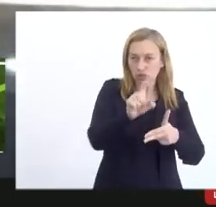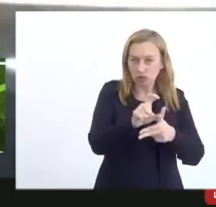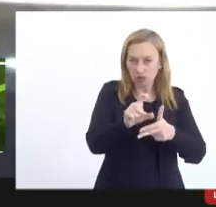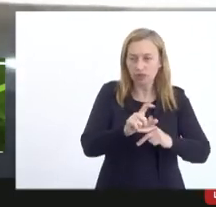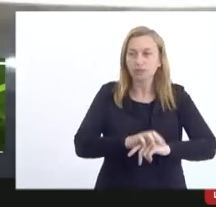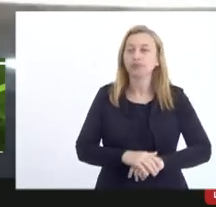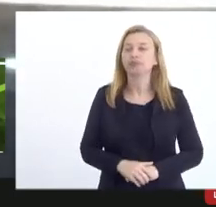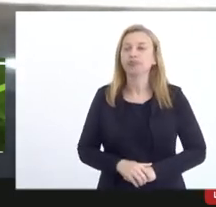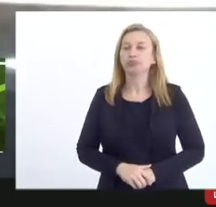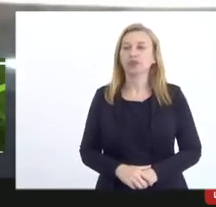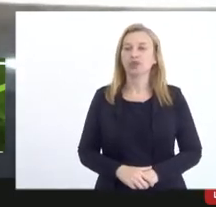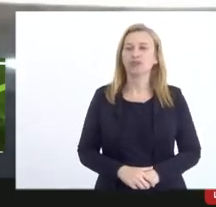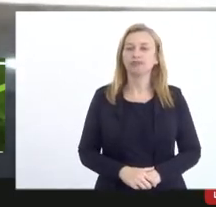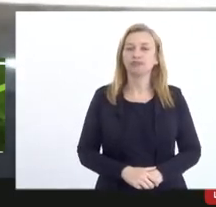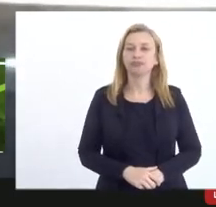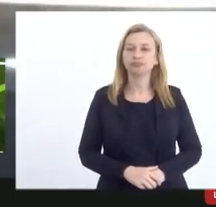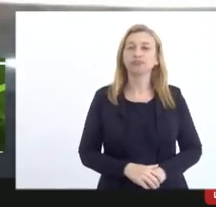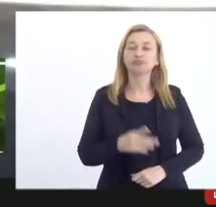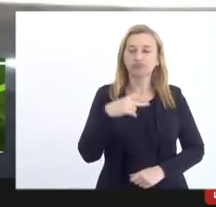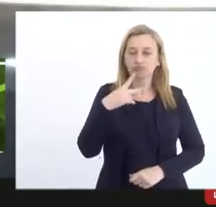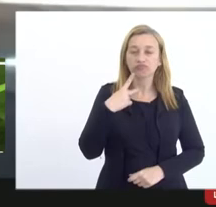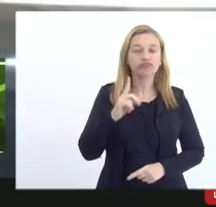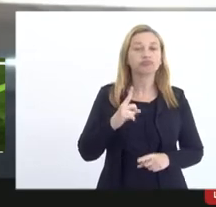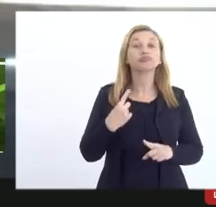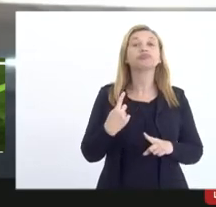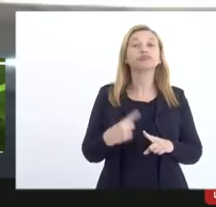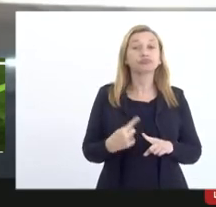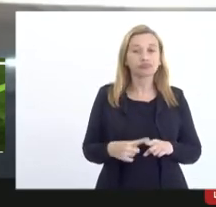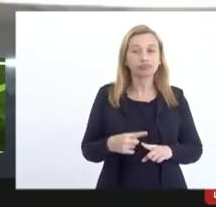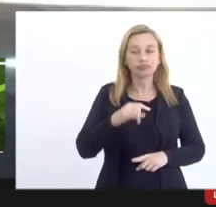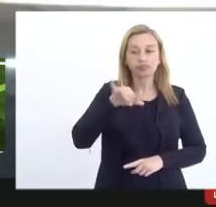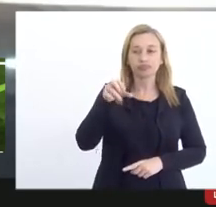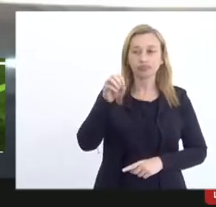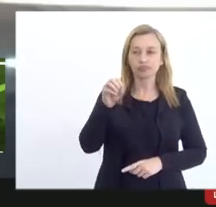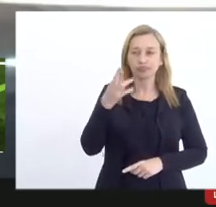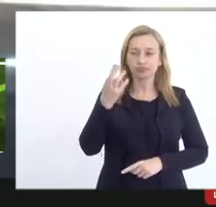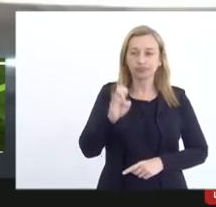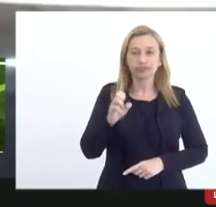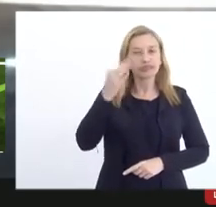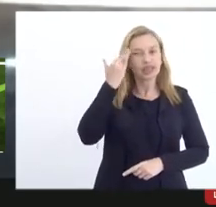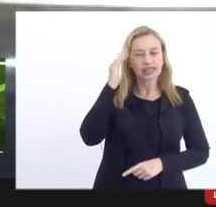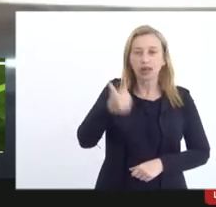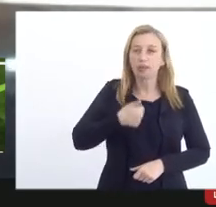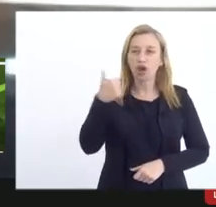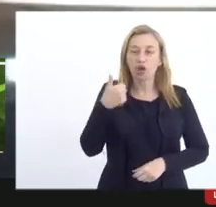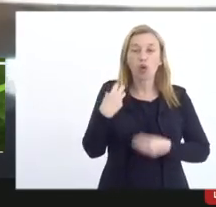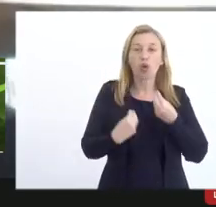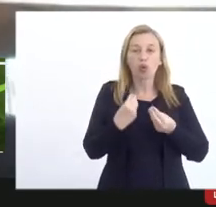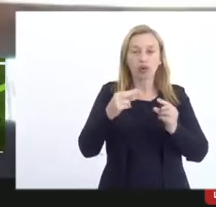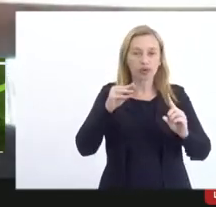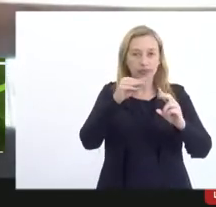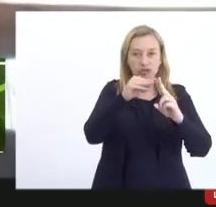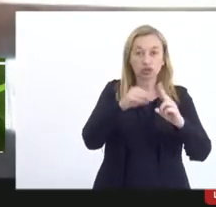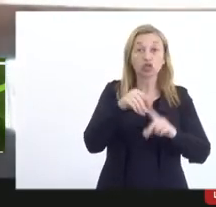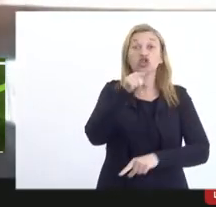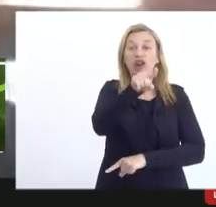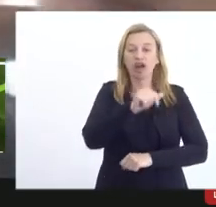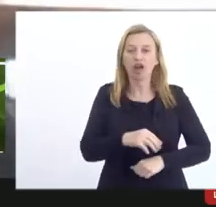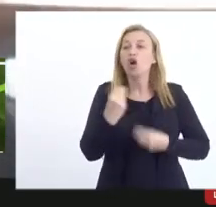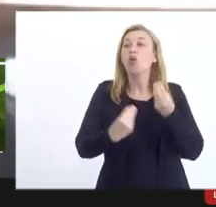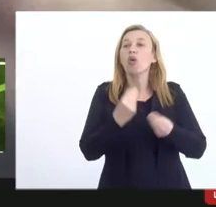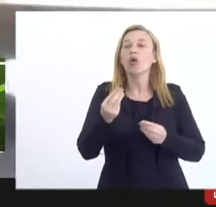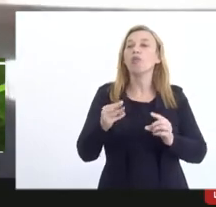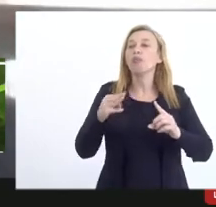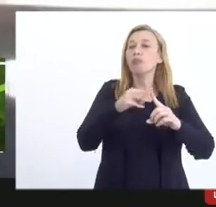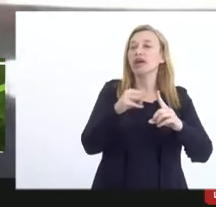e aí estou dizendo isso porque principalmente Jorge Eduardo para a gente entender melhor qual era a metodologia lá qual foi o método que a